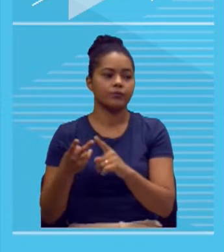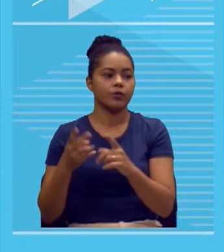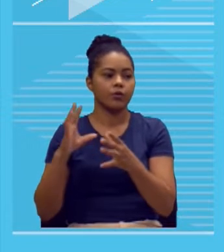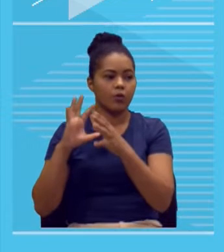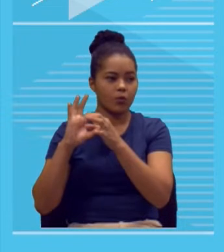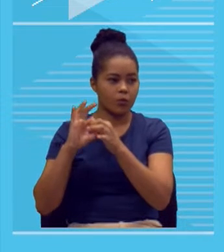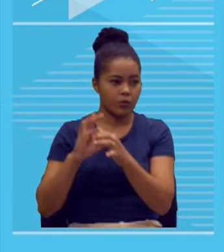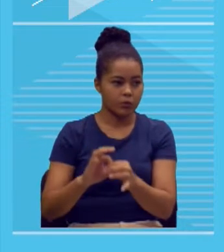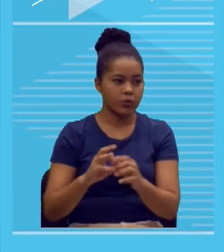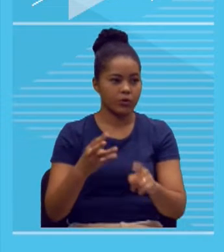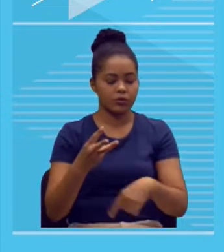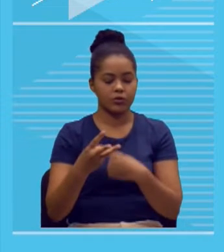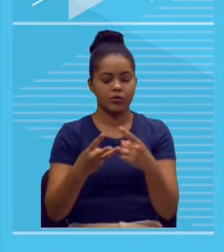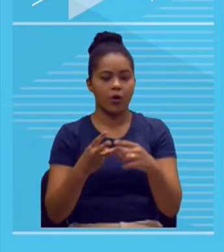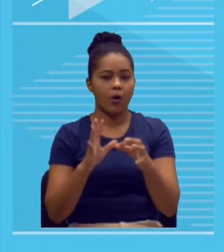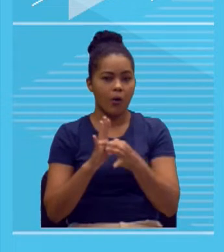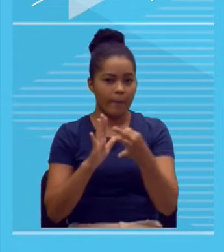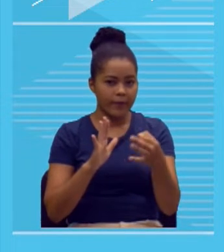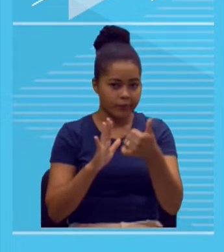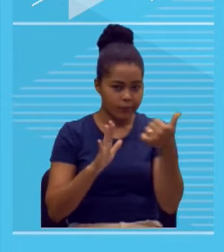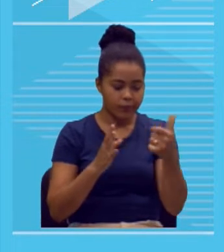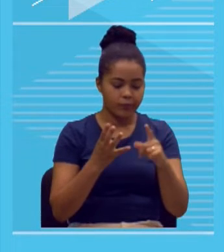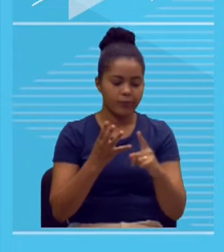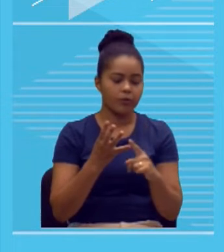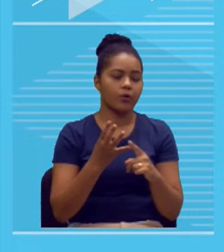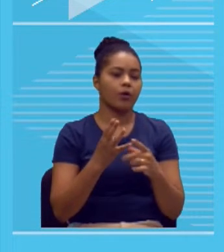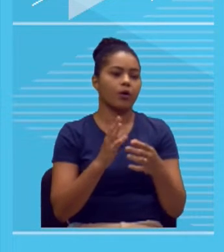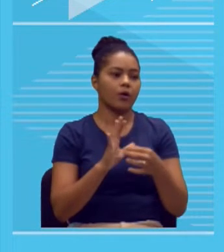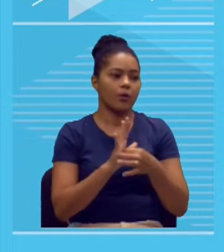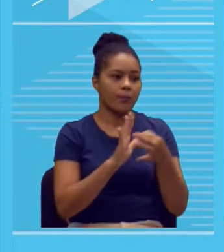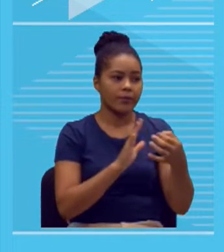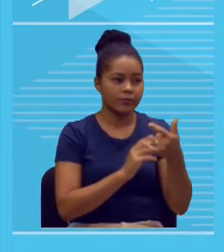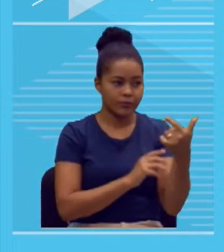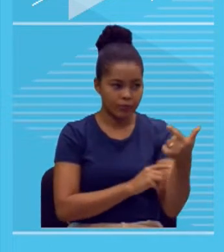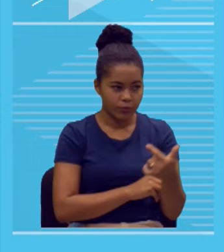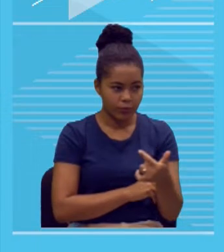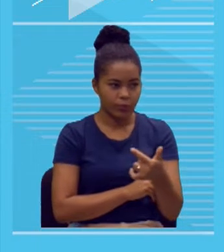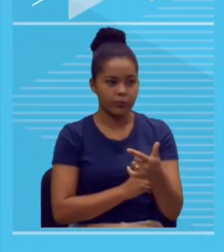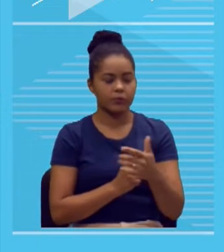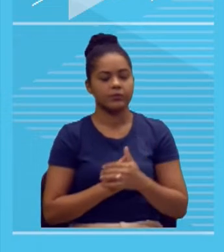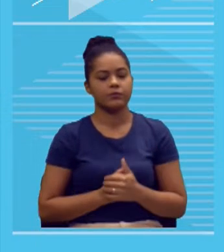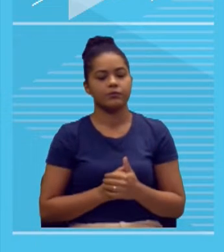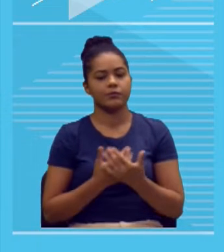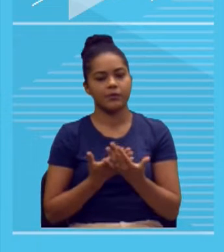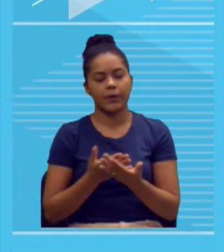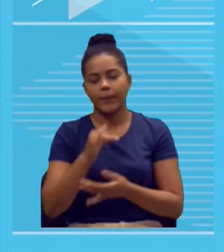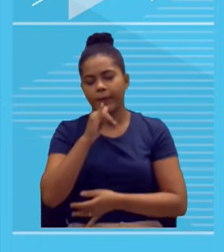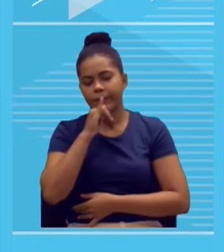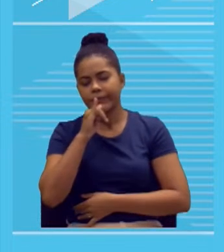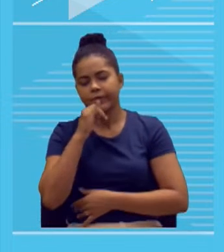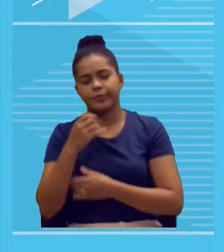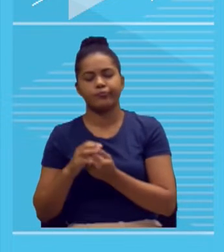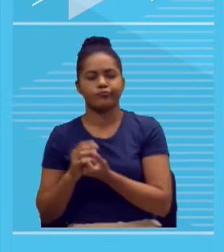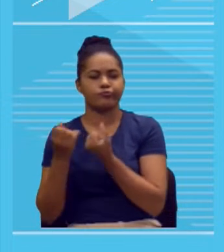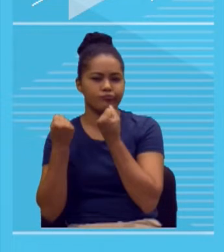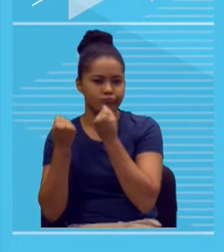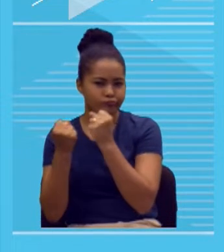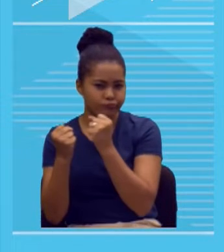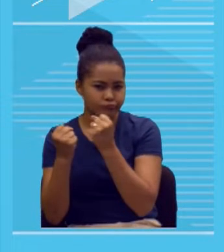o argumento 1 e o argumento 2, em esboço, né? Então, você vai dizer que, ao longo da Revolução Industrial,